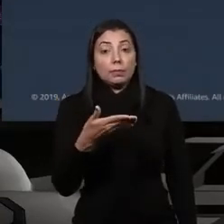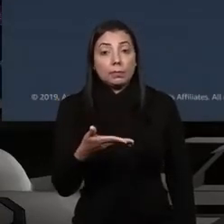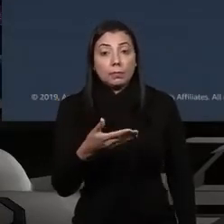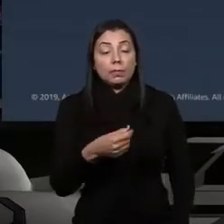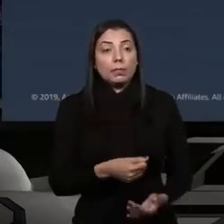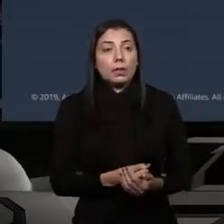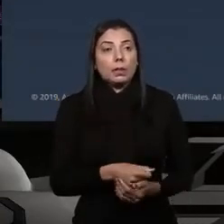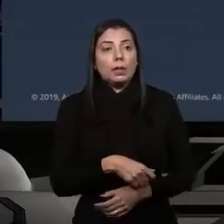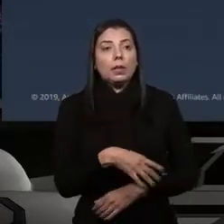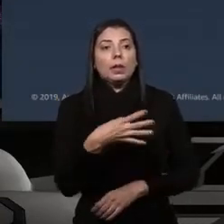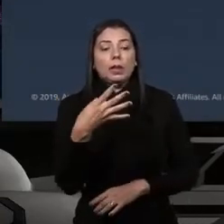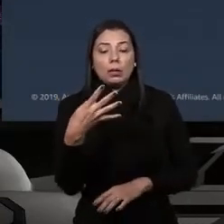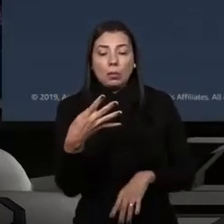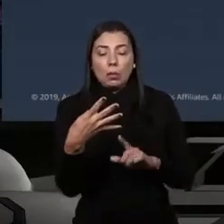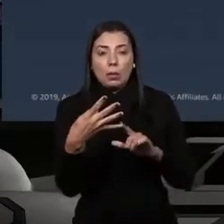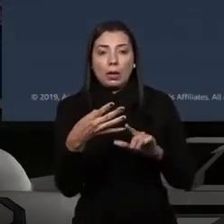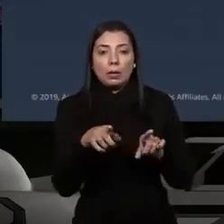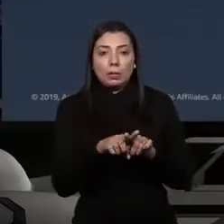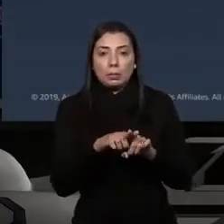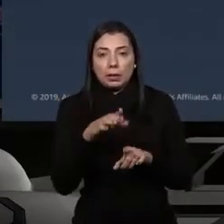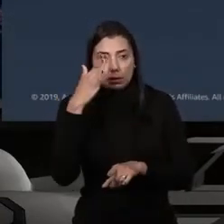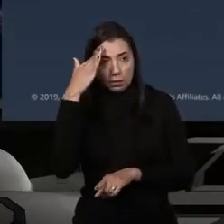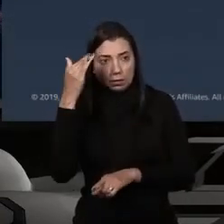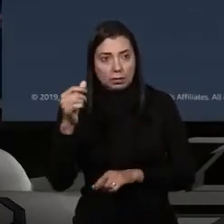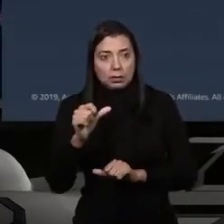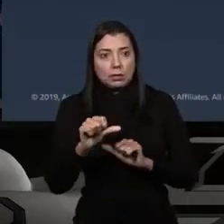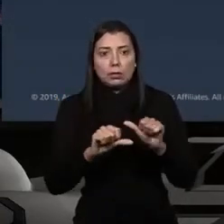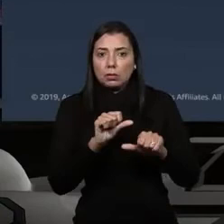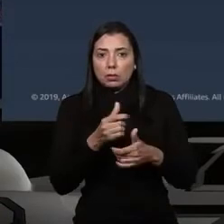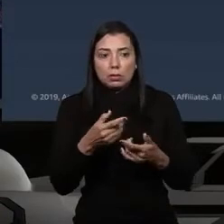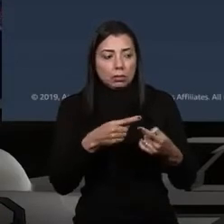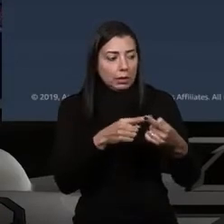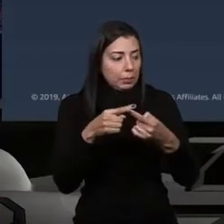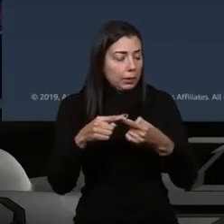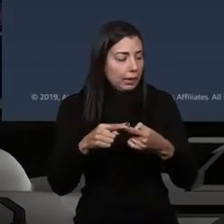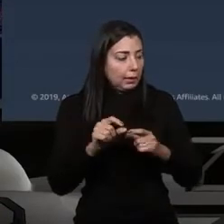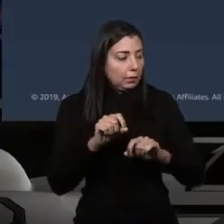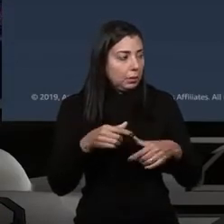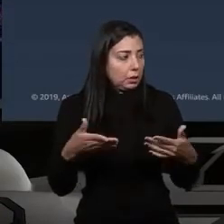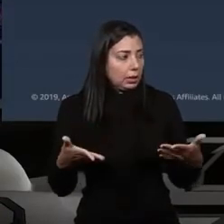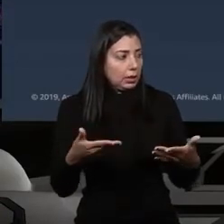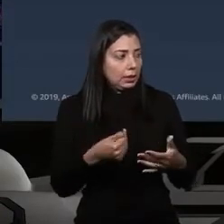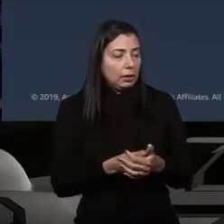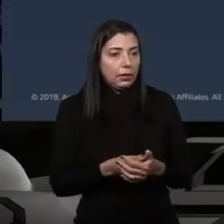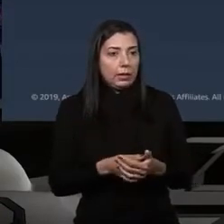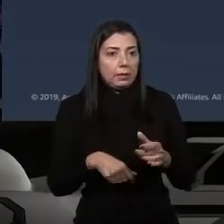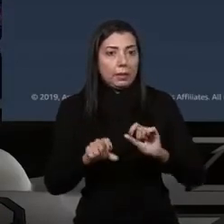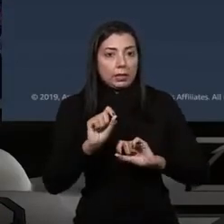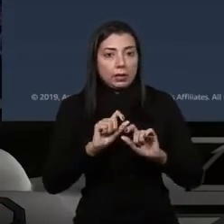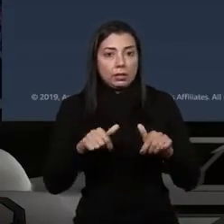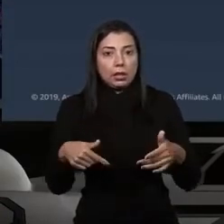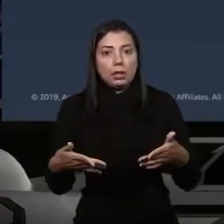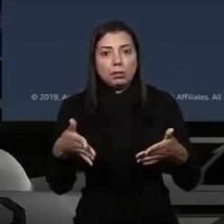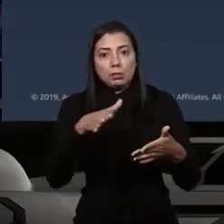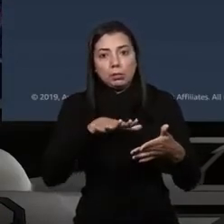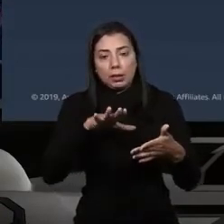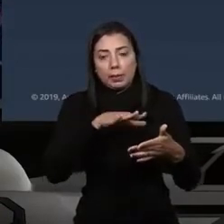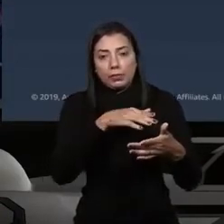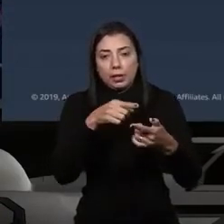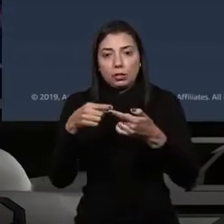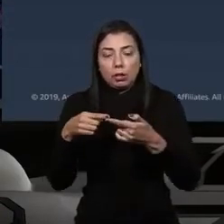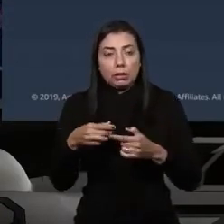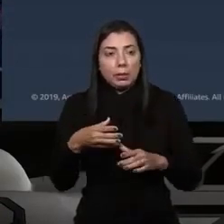Quarto fator de sucesso, não torne complexo, né? Tornar complexo é o grande vilão da velocidade.